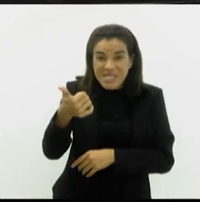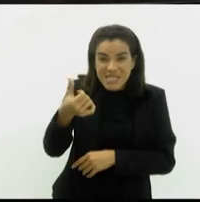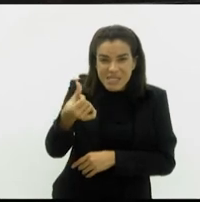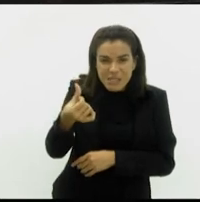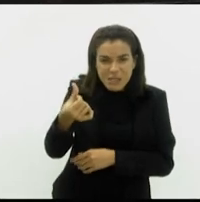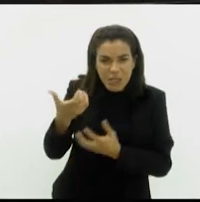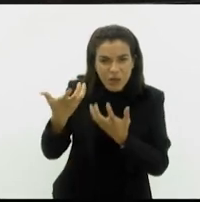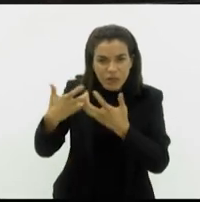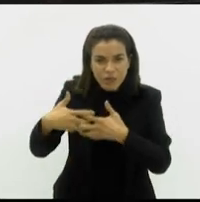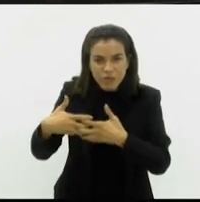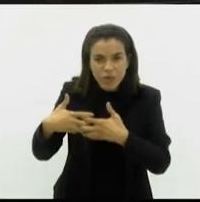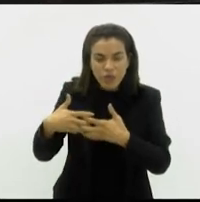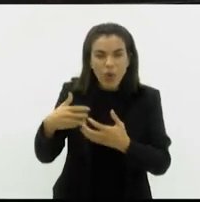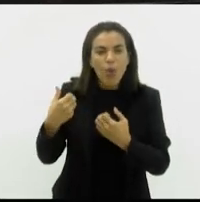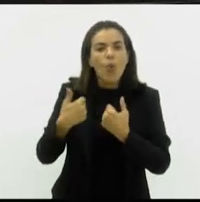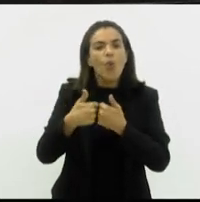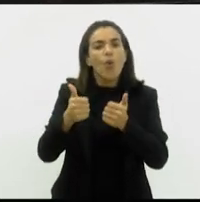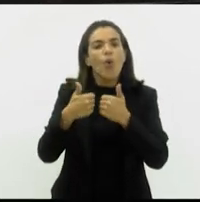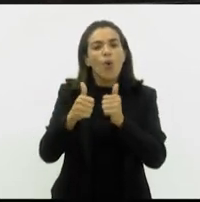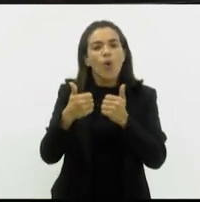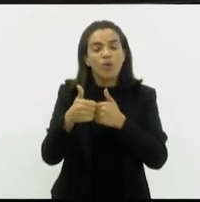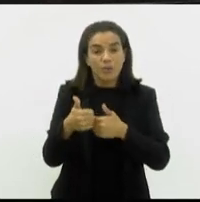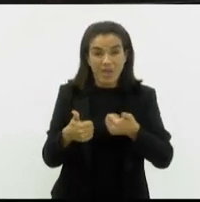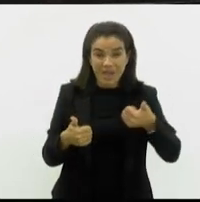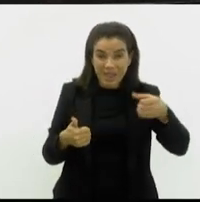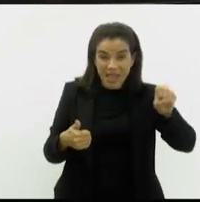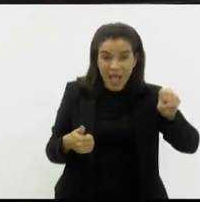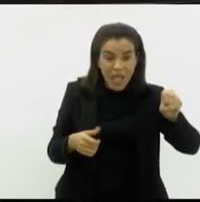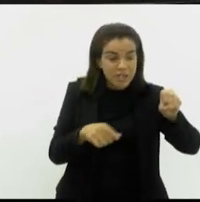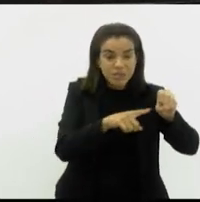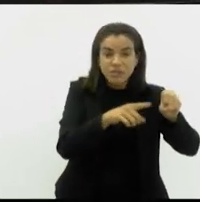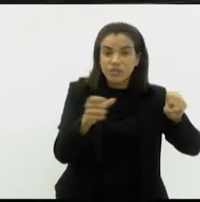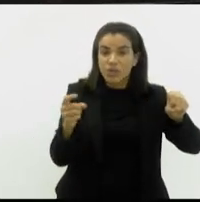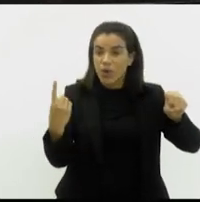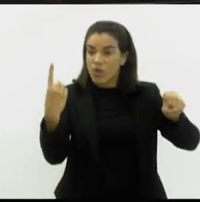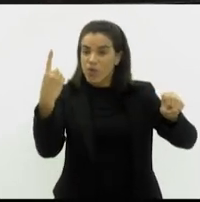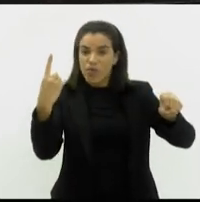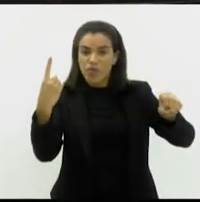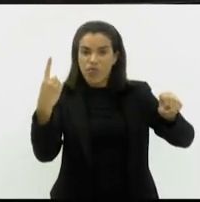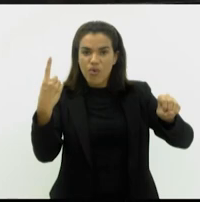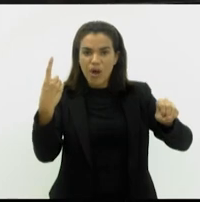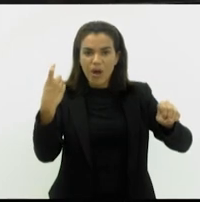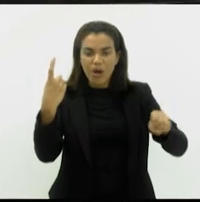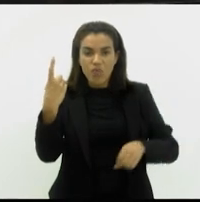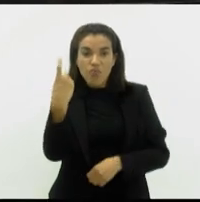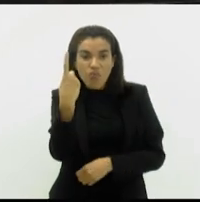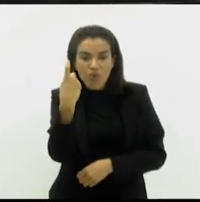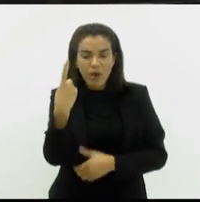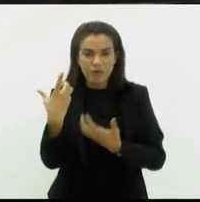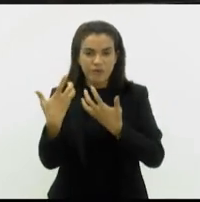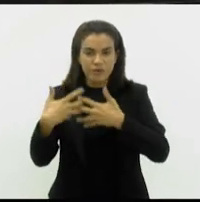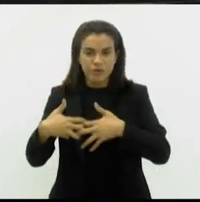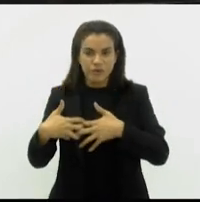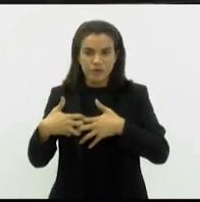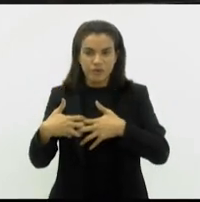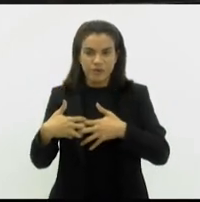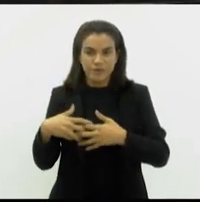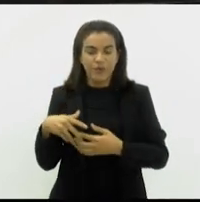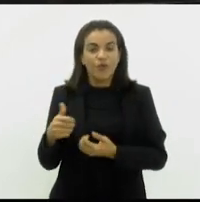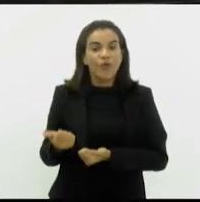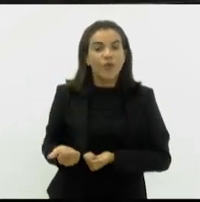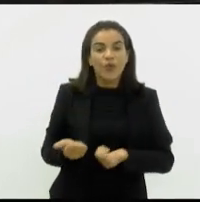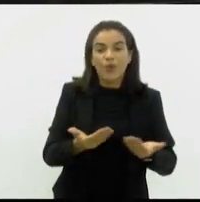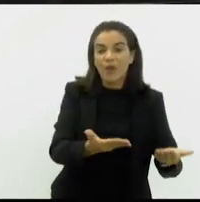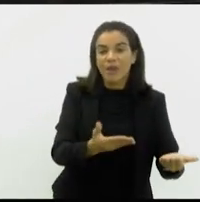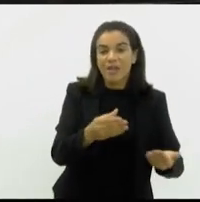Iveco Ônibus, de 10, apenas uma funciona, tem nove baixadas. E lembrando, esses foram doados pela